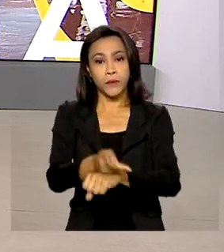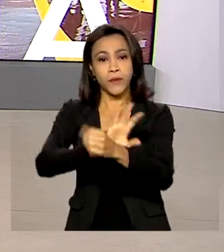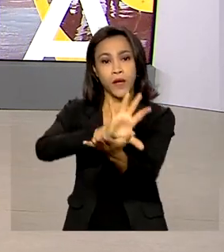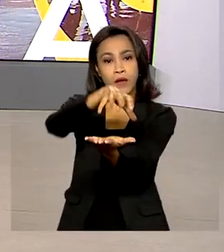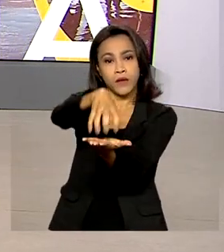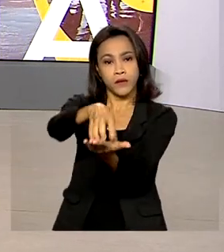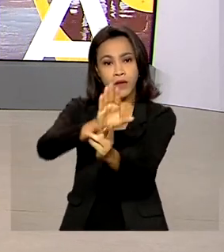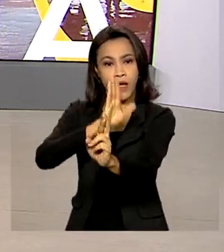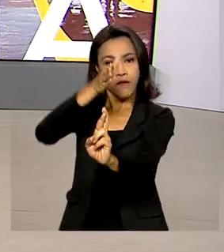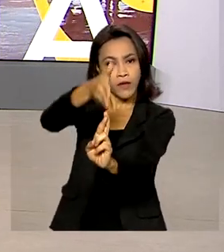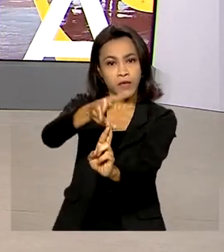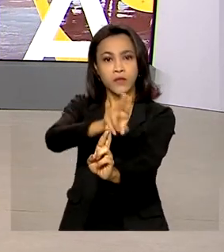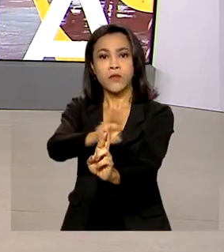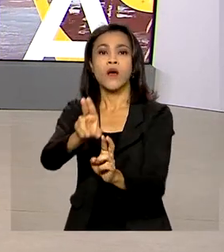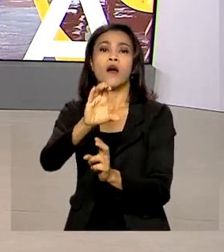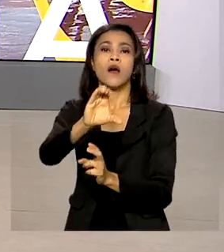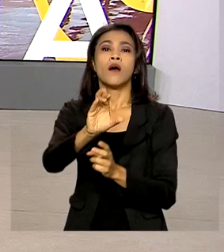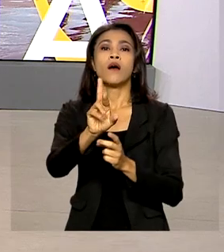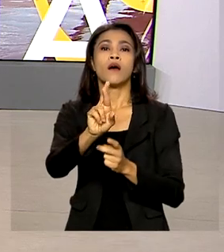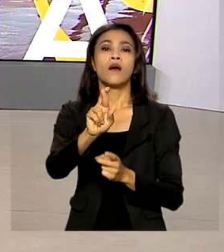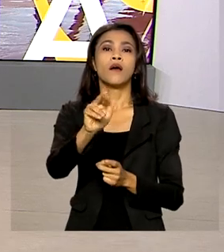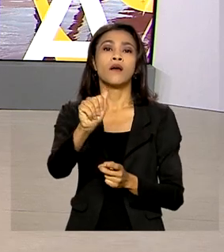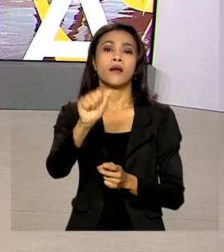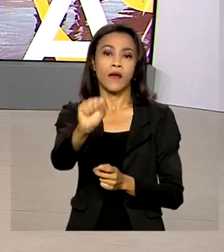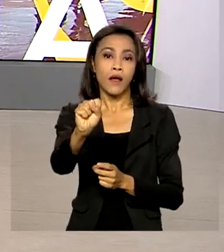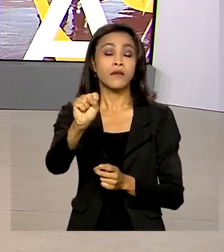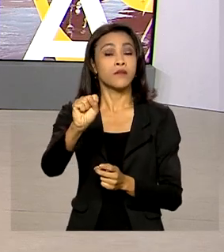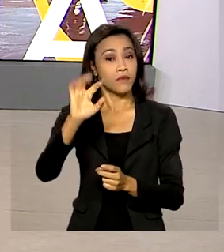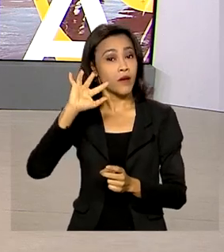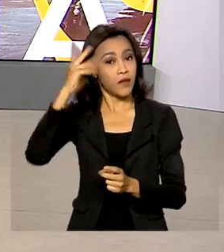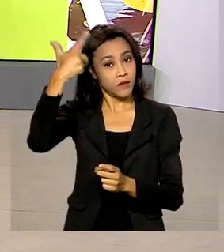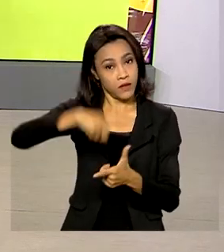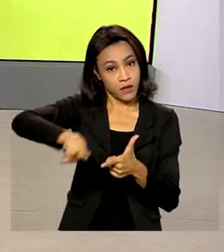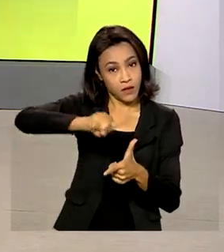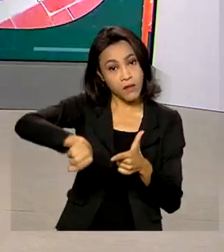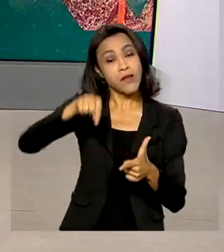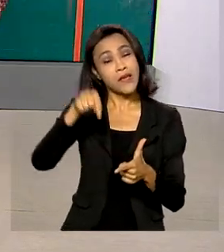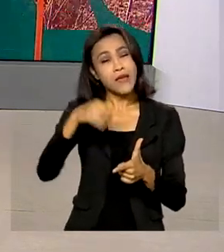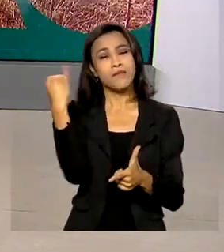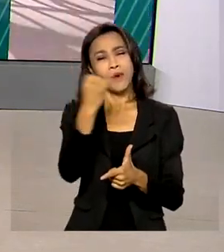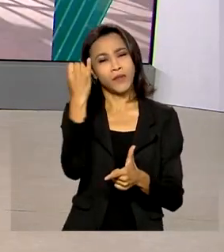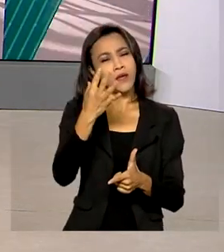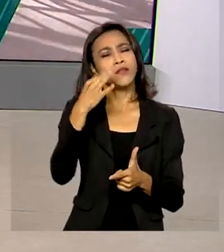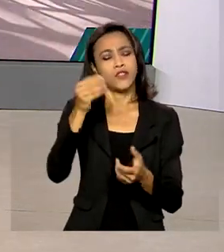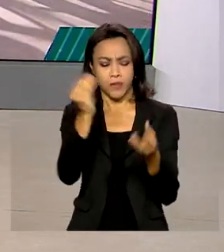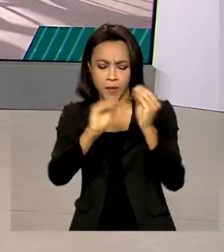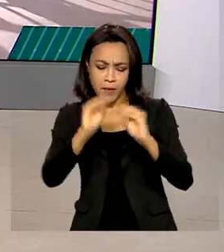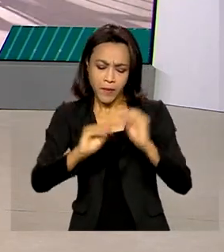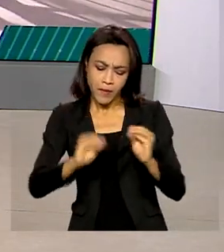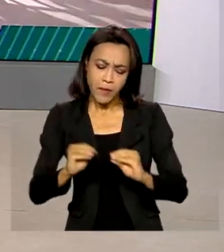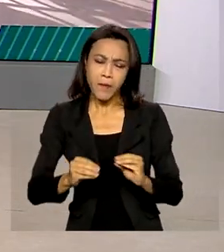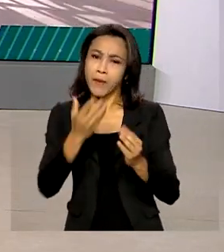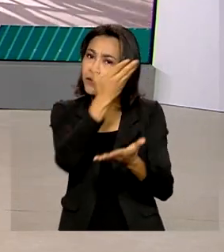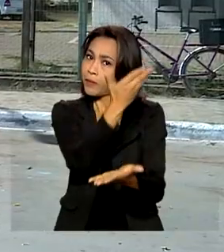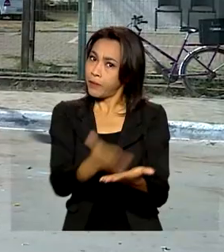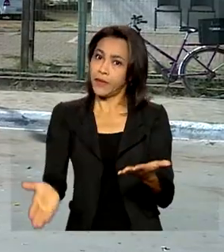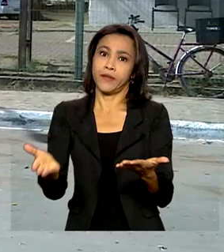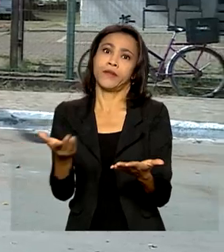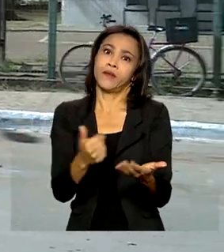de assistência social, o CRAS, para regularizar a situação. A atualização é fundamental para não perder os benefícios sociais.